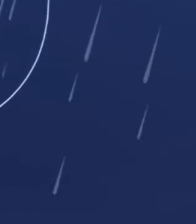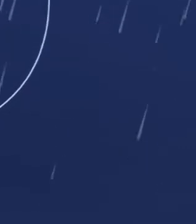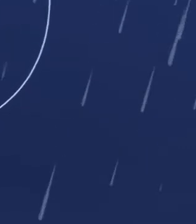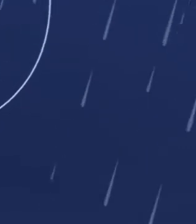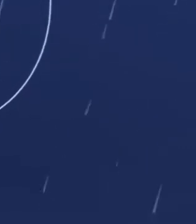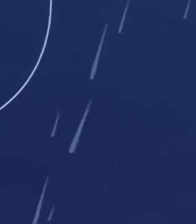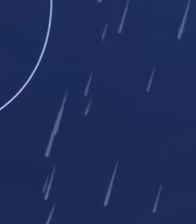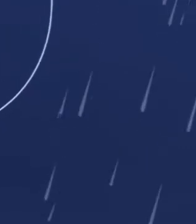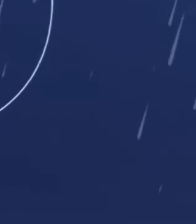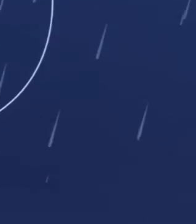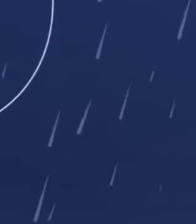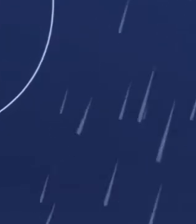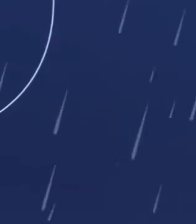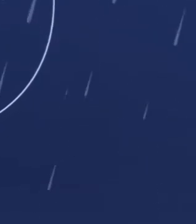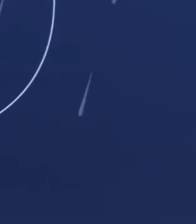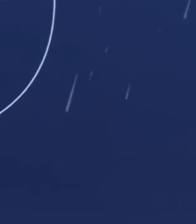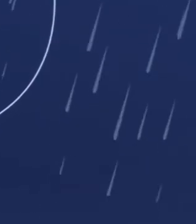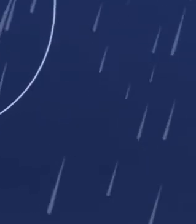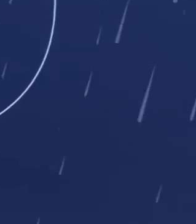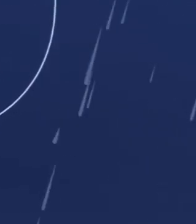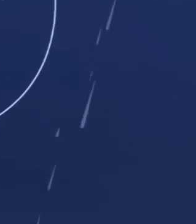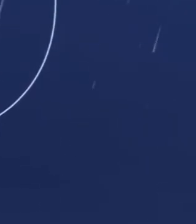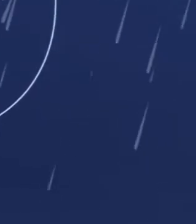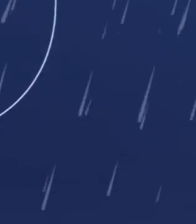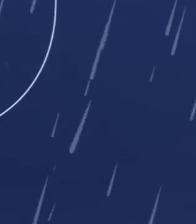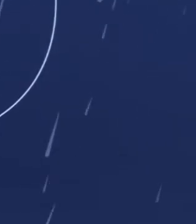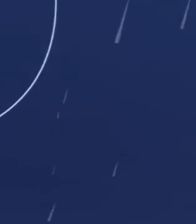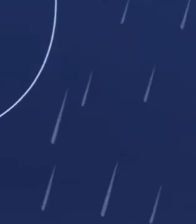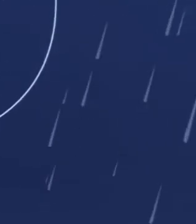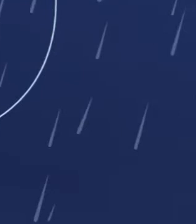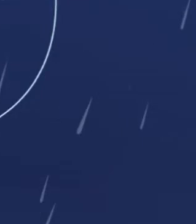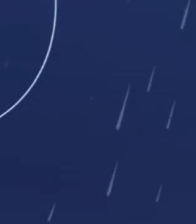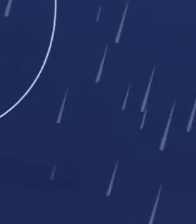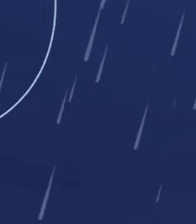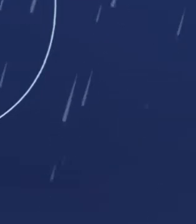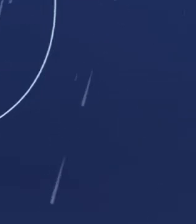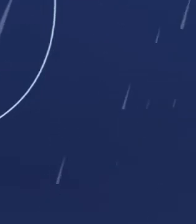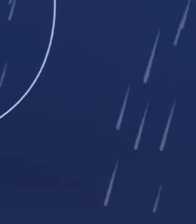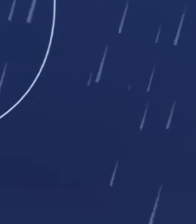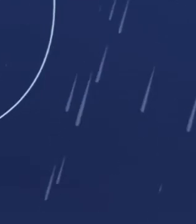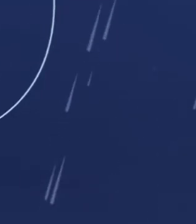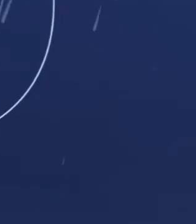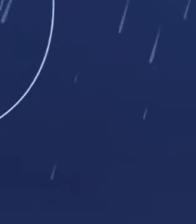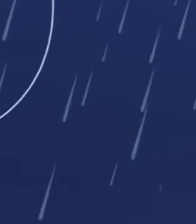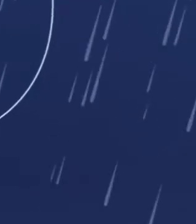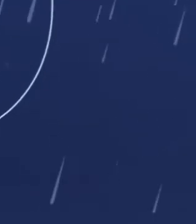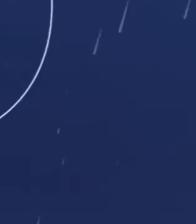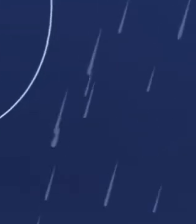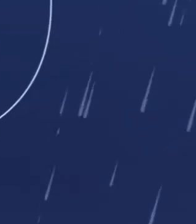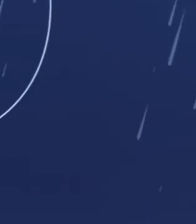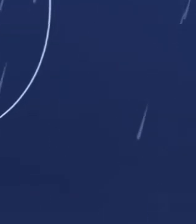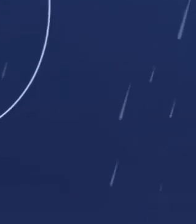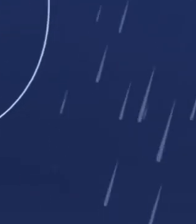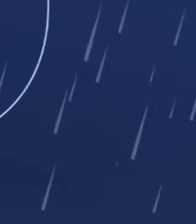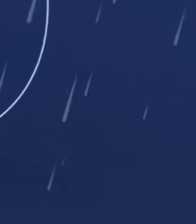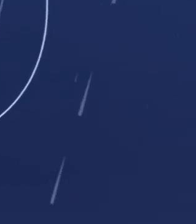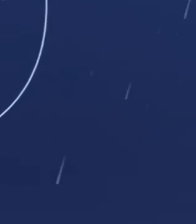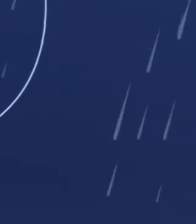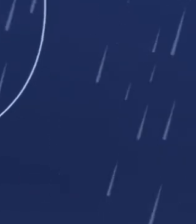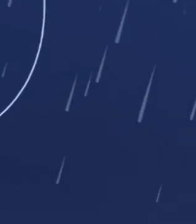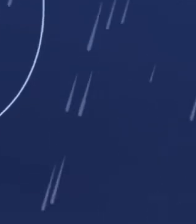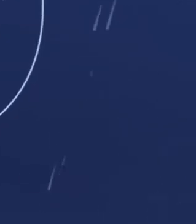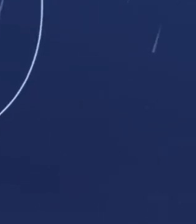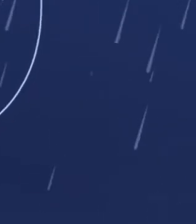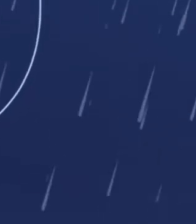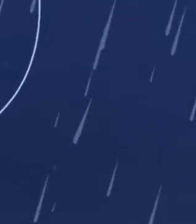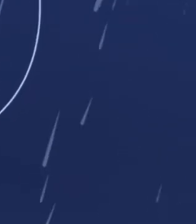Probabilidade de chuva também em Tuiutaba e as temperaturas continuam amenas, com mínima de 20 e máxima de 31